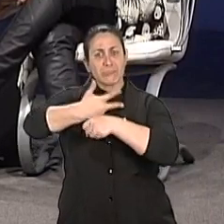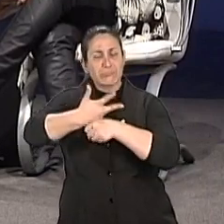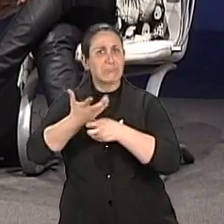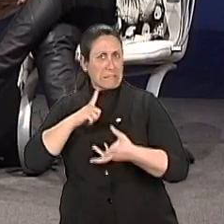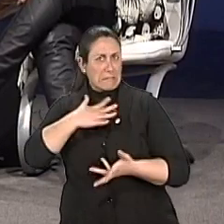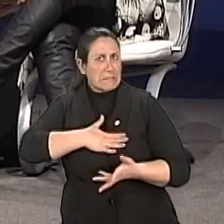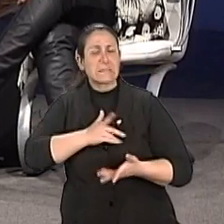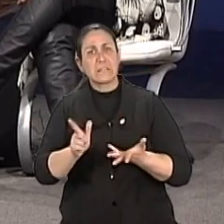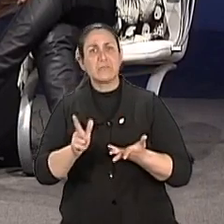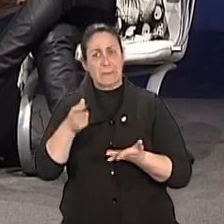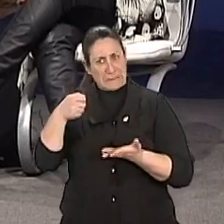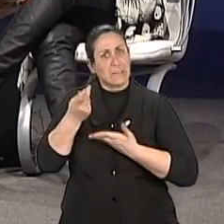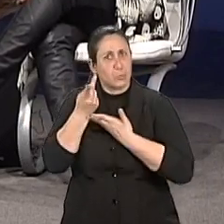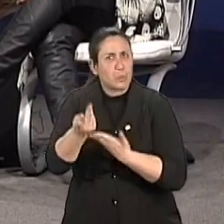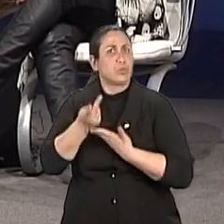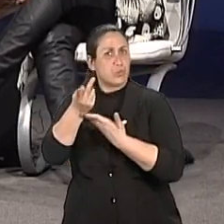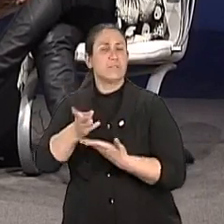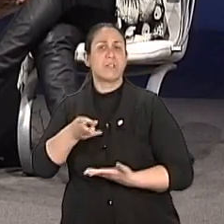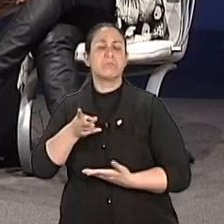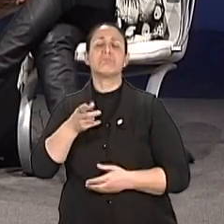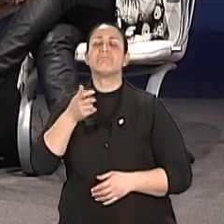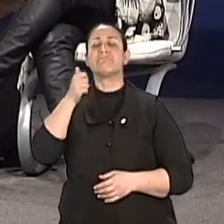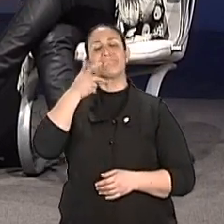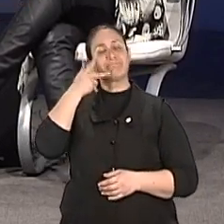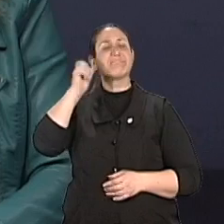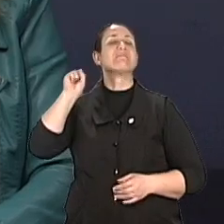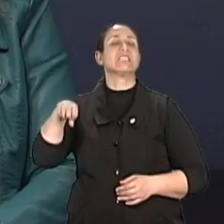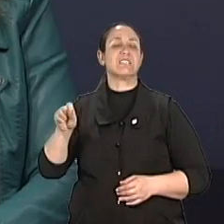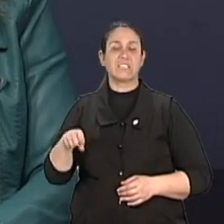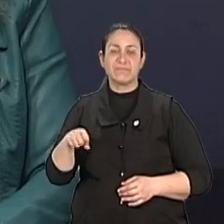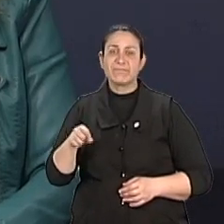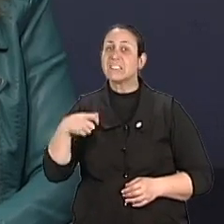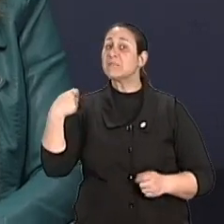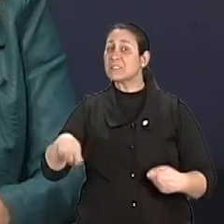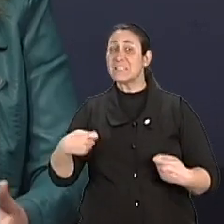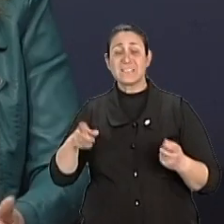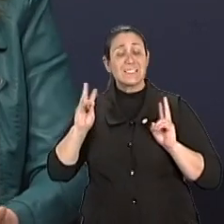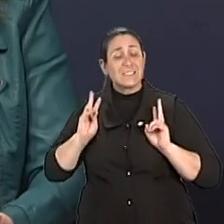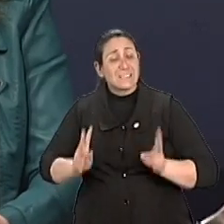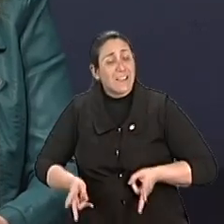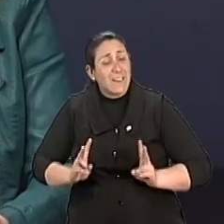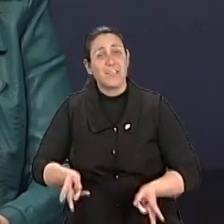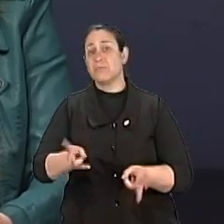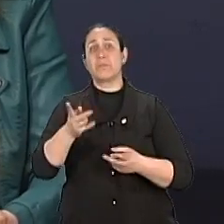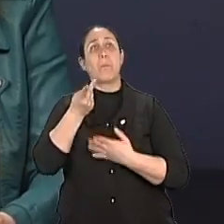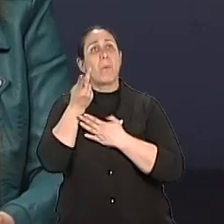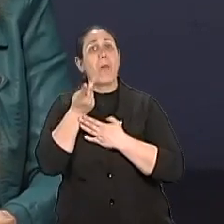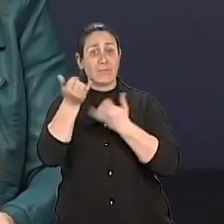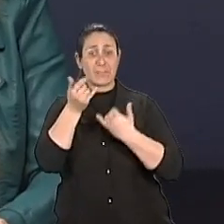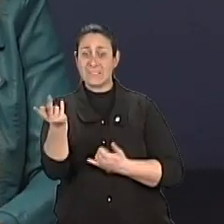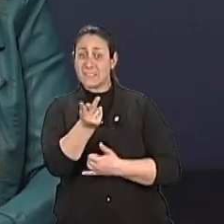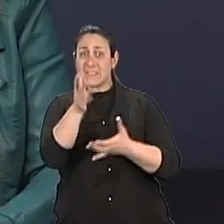busca, né? Com certeza. Eu acho que sempre deve ser reinvestido nesse casal